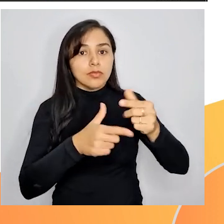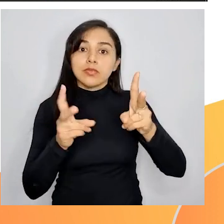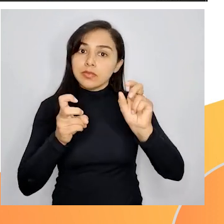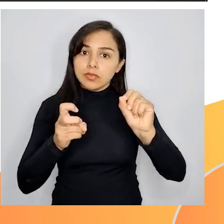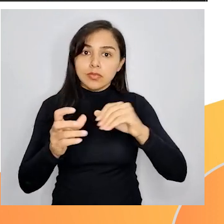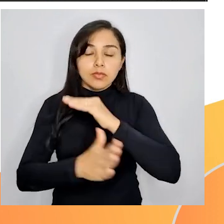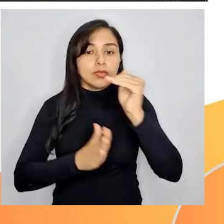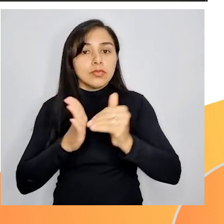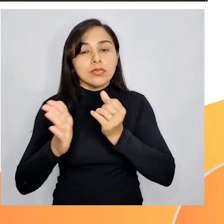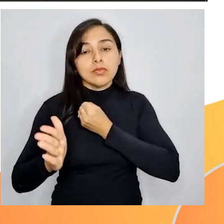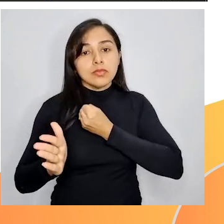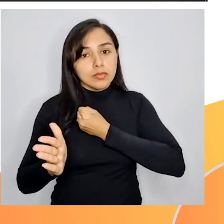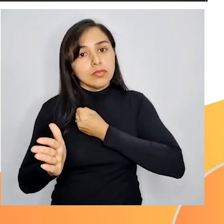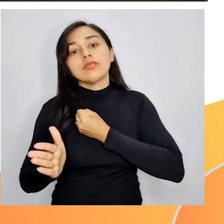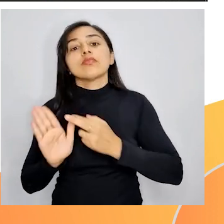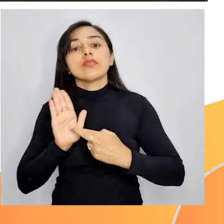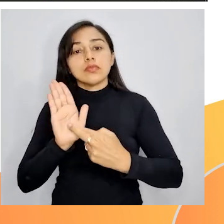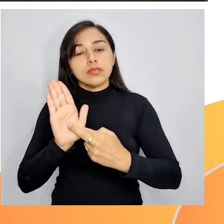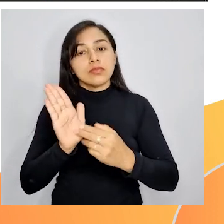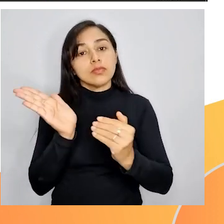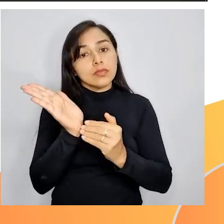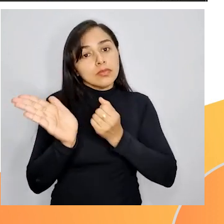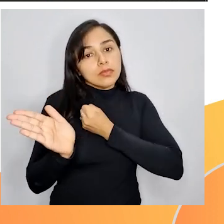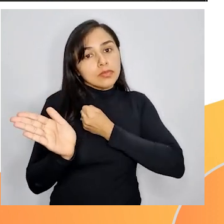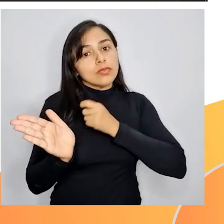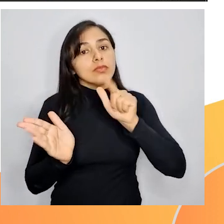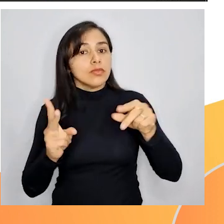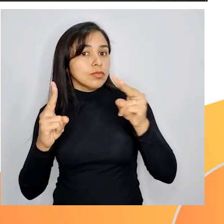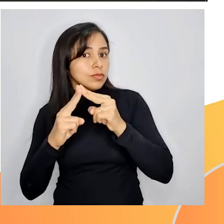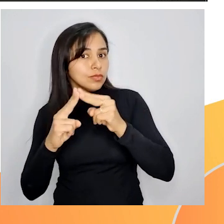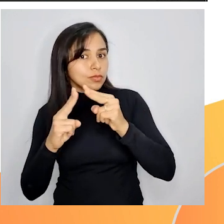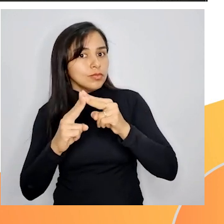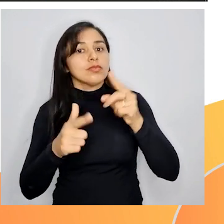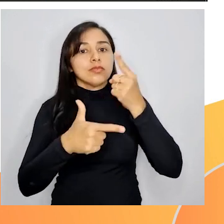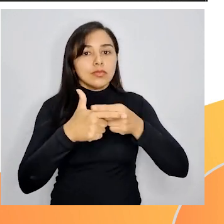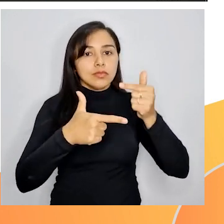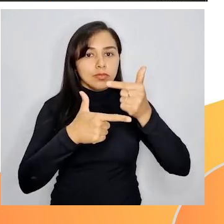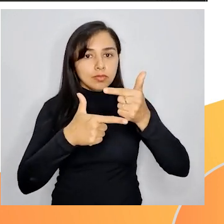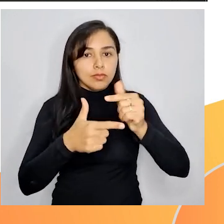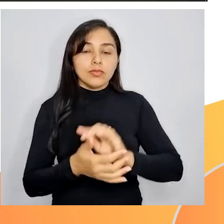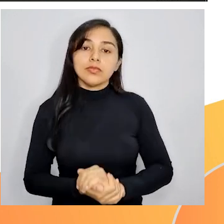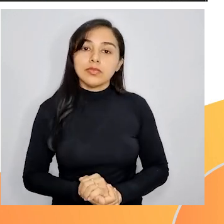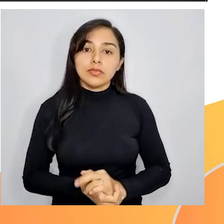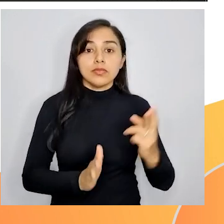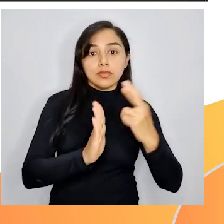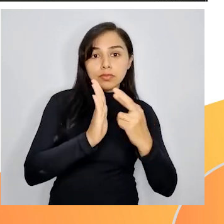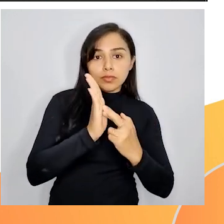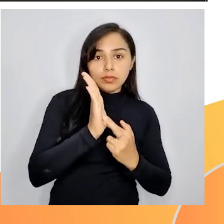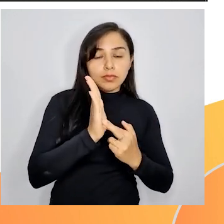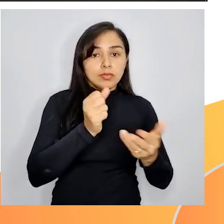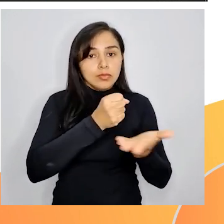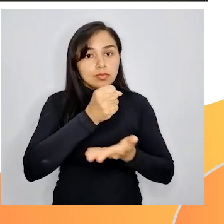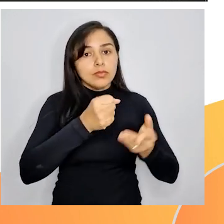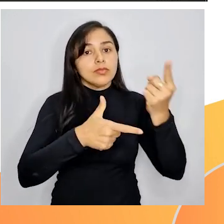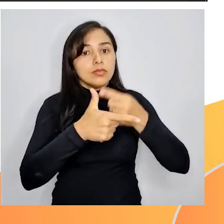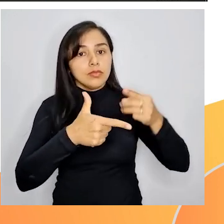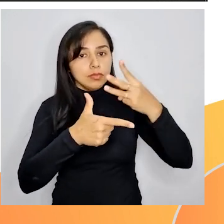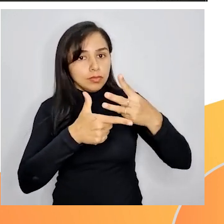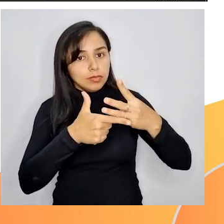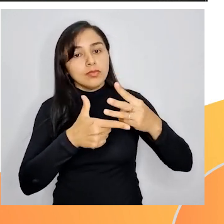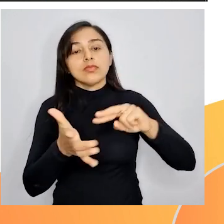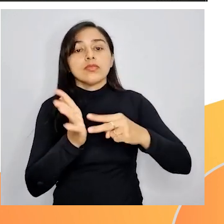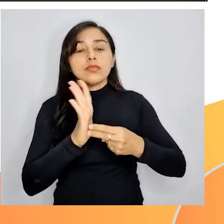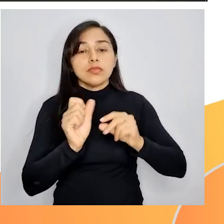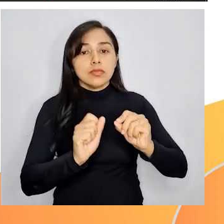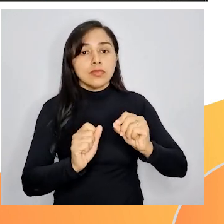pares, ou seja, também são números pares. O critério do número 3 é quando a soma dos algarismos for